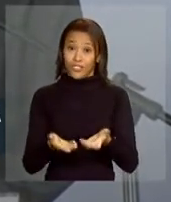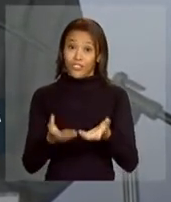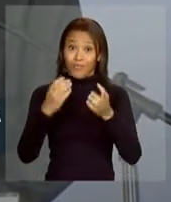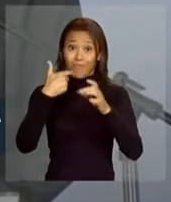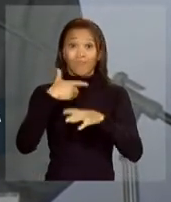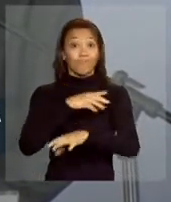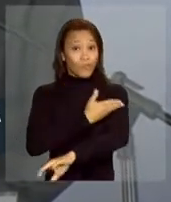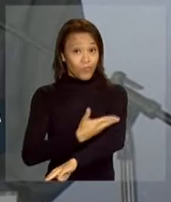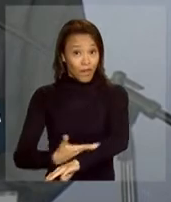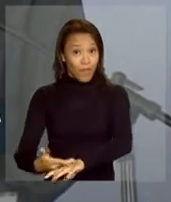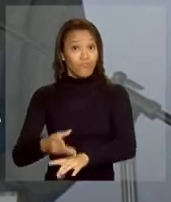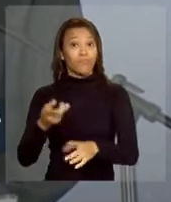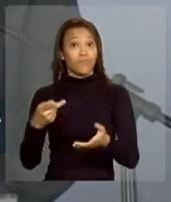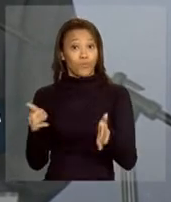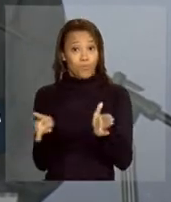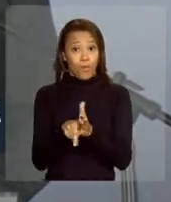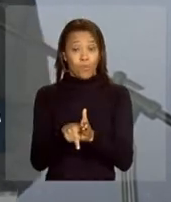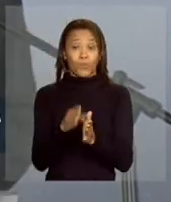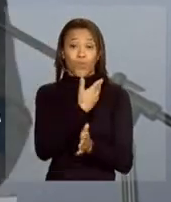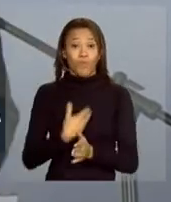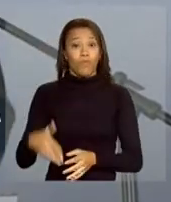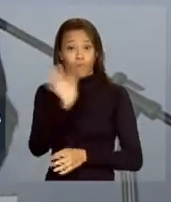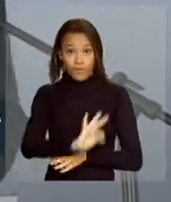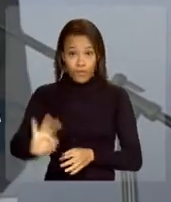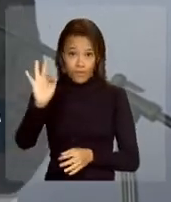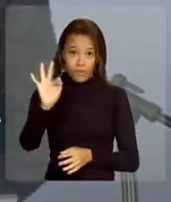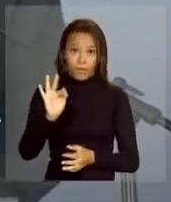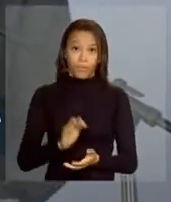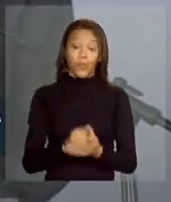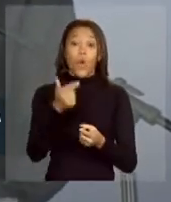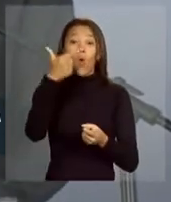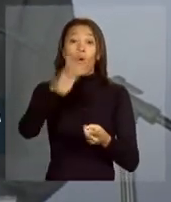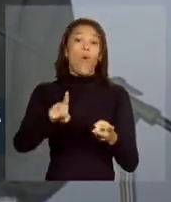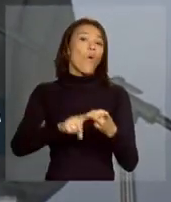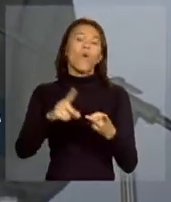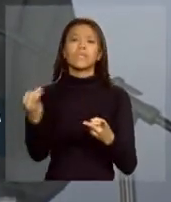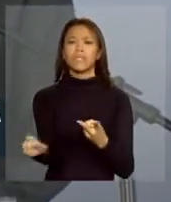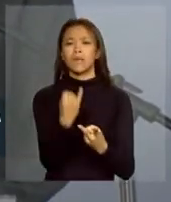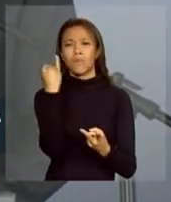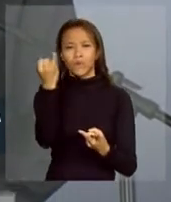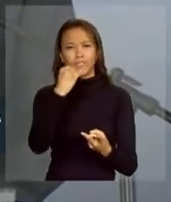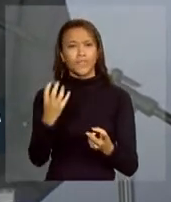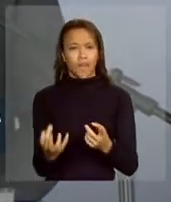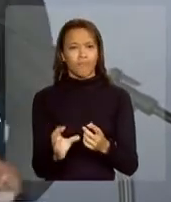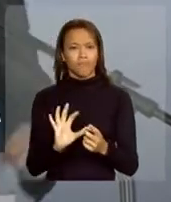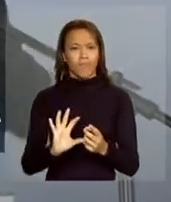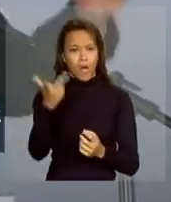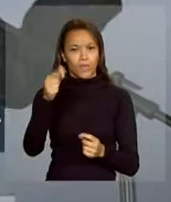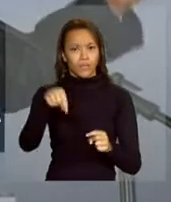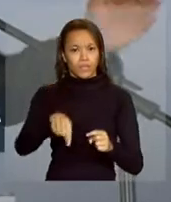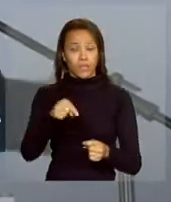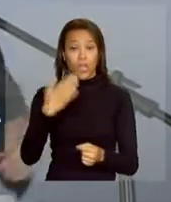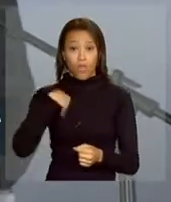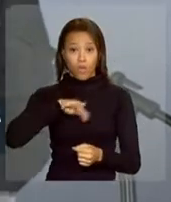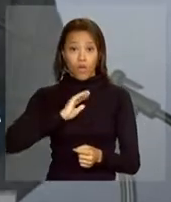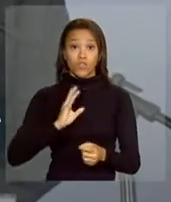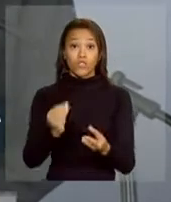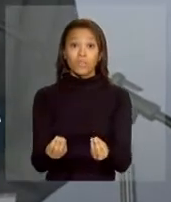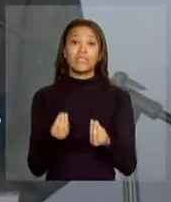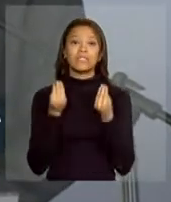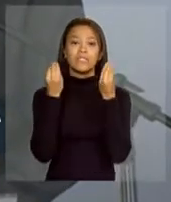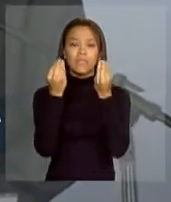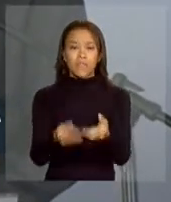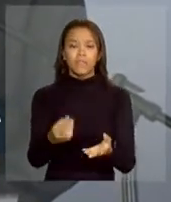federal em relação às concessões. Outra coisa importante que está acontecendo aqui. Nós estamos entregando